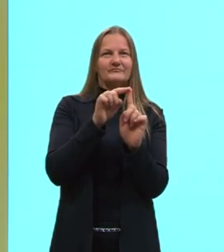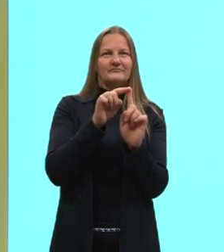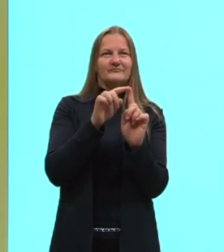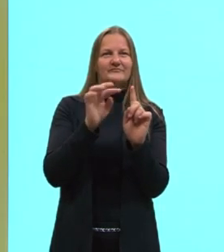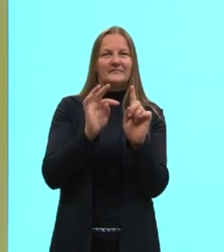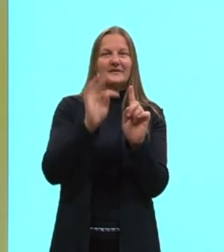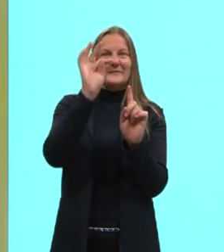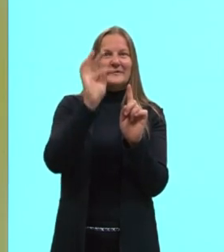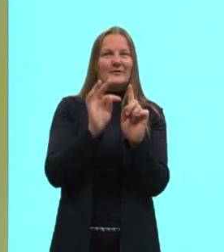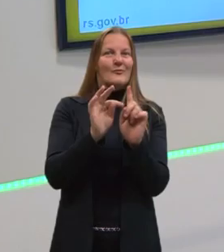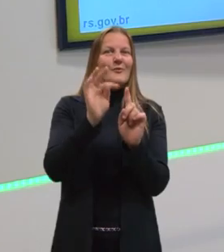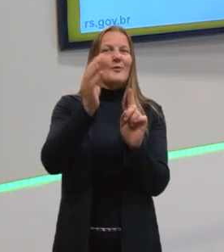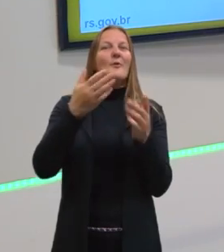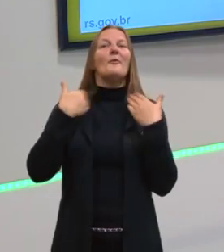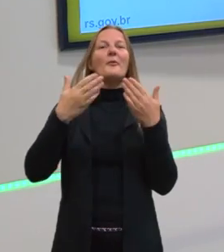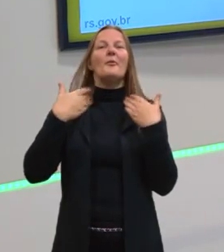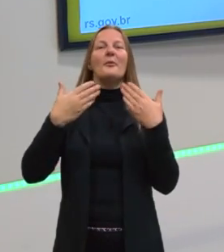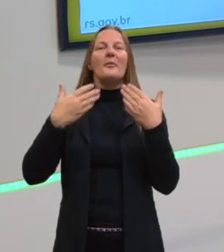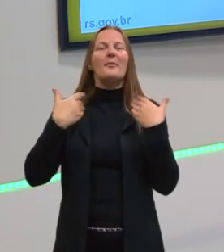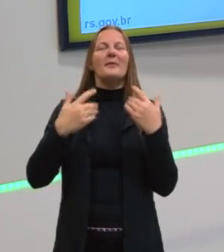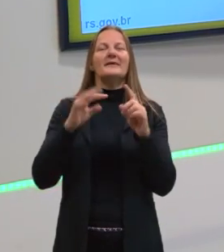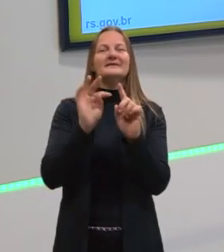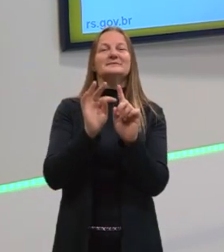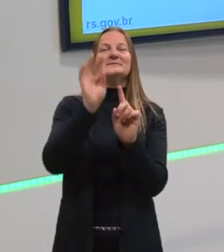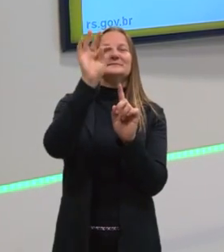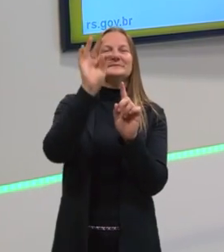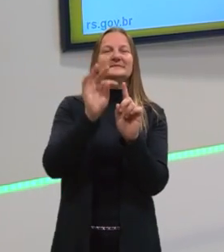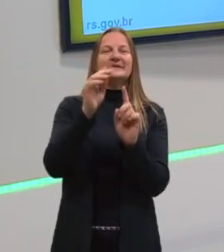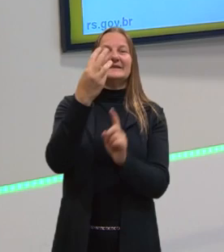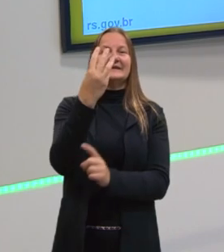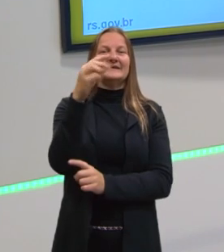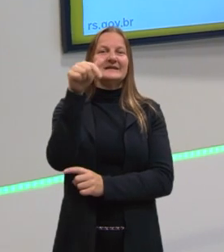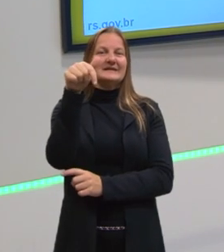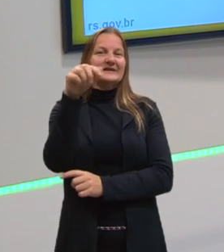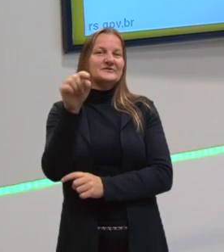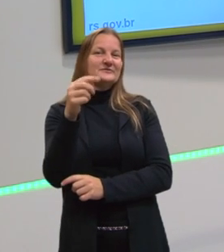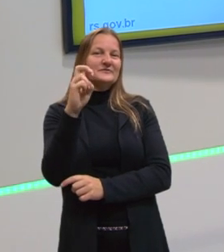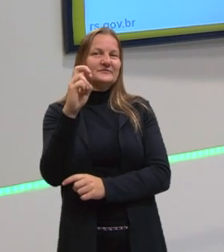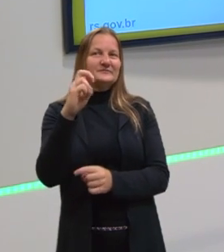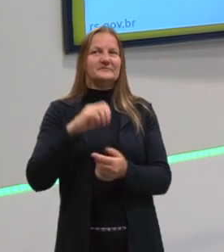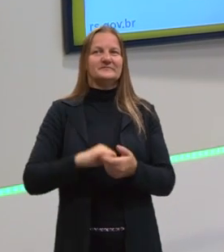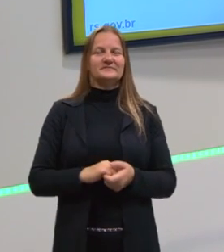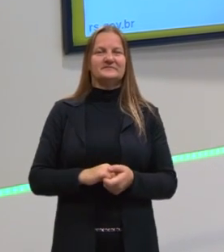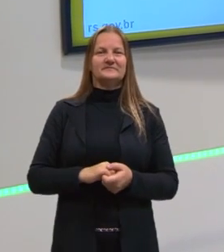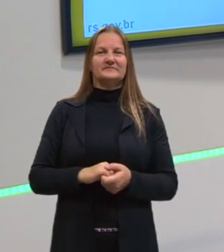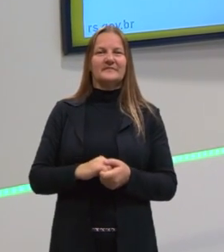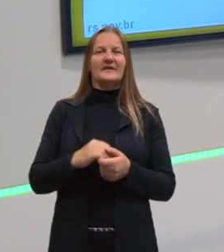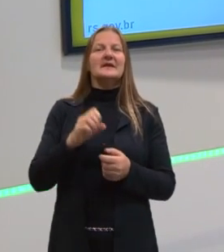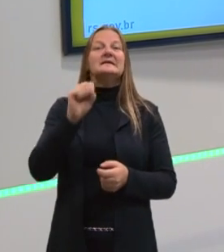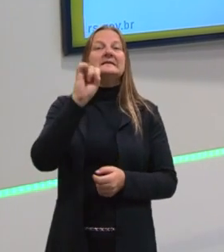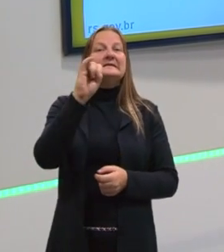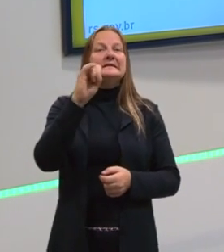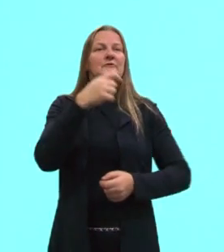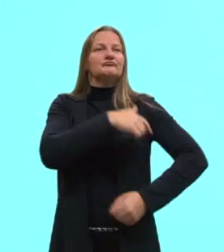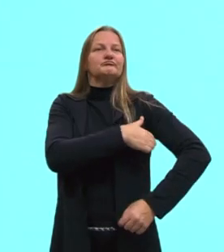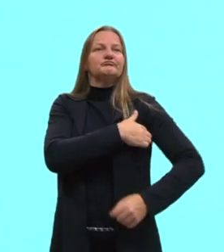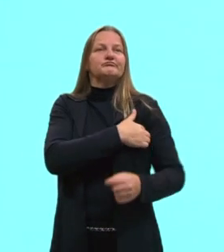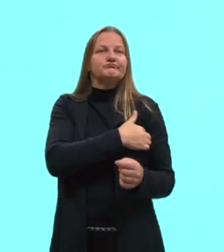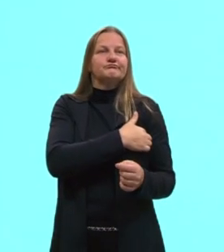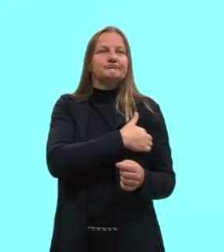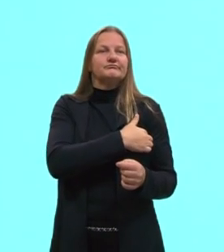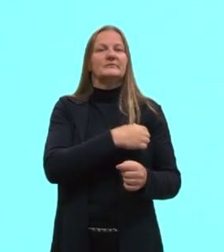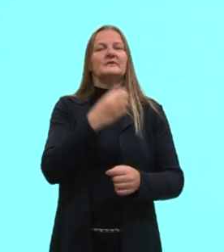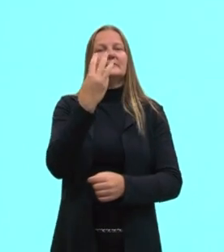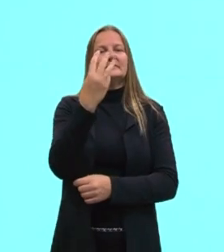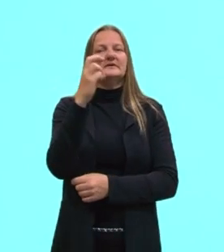mais elevada, 37,5, mais ou menos. Mas digamos que vocês precisem medir a temperatura. Geralmente vai estar em